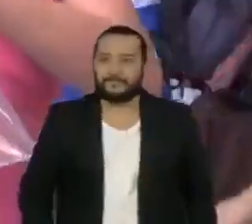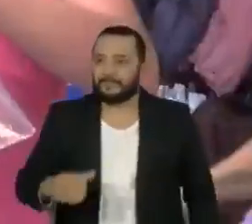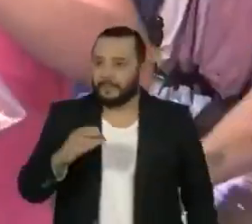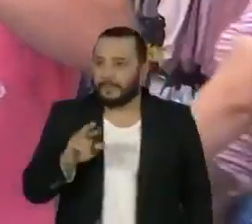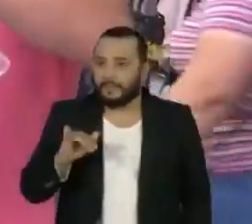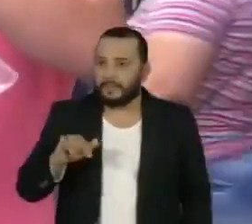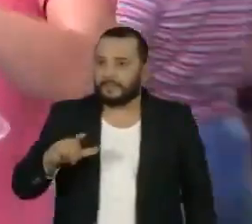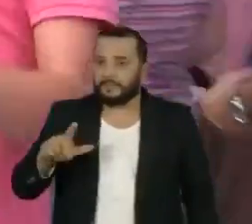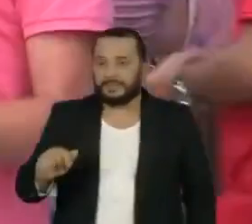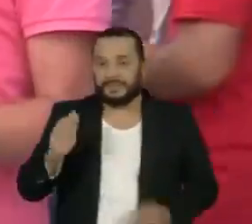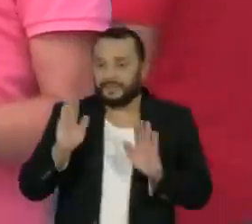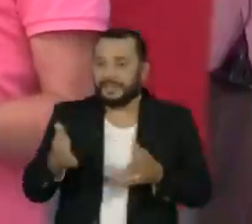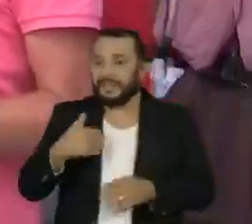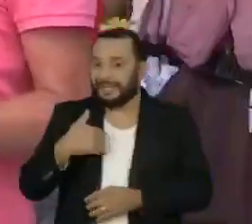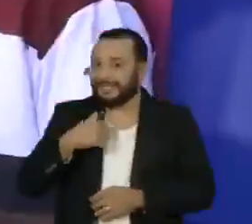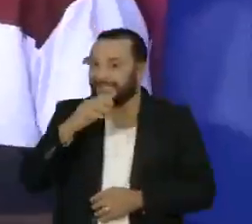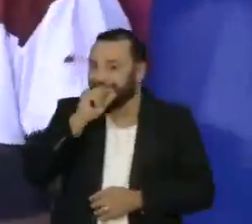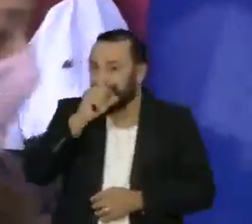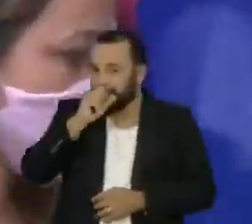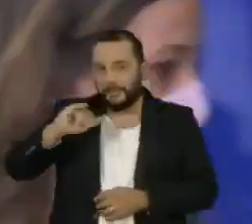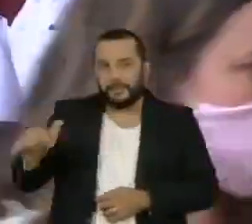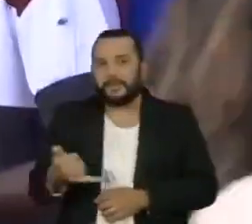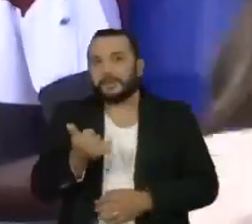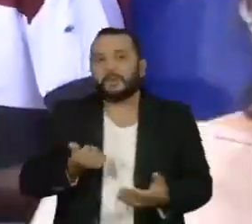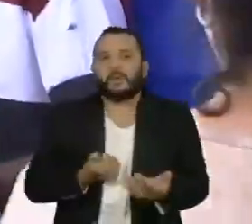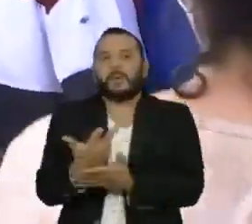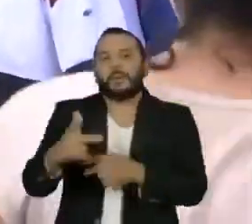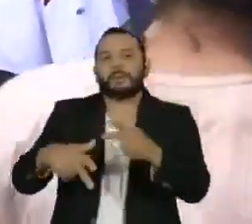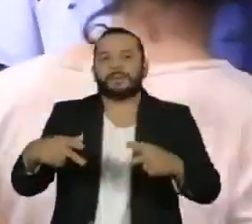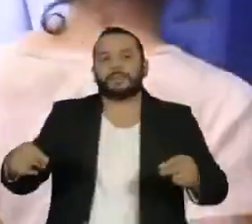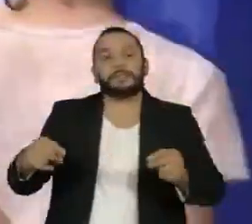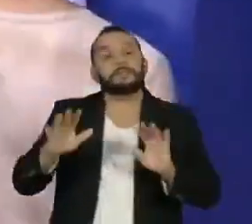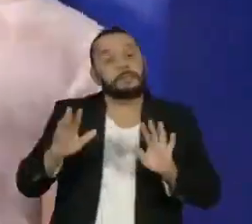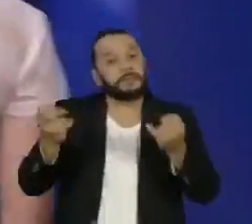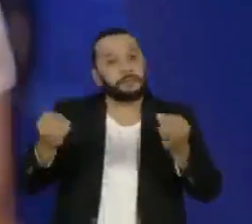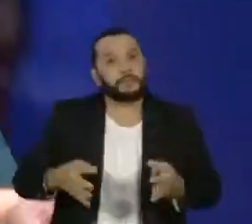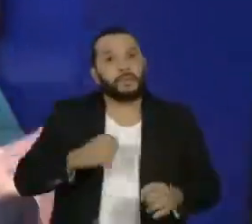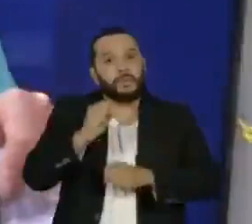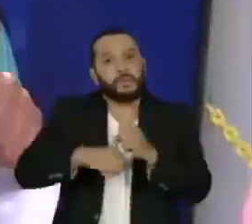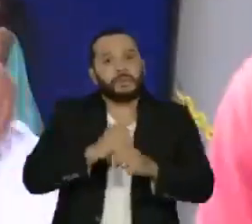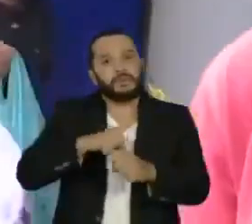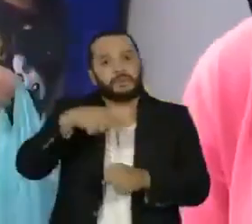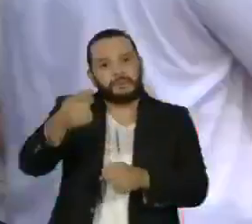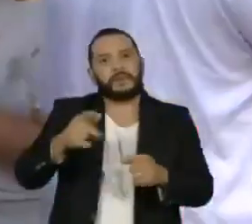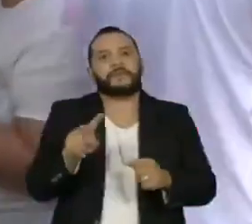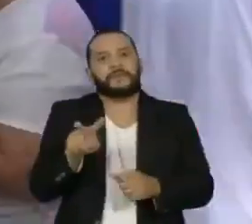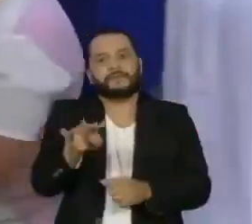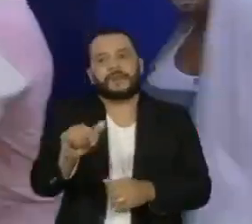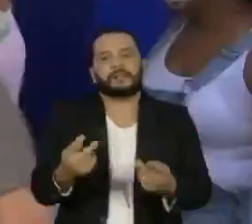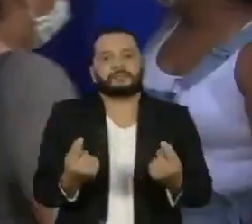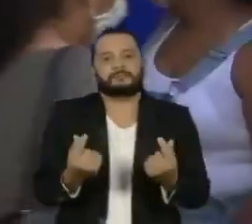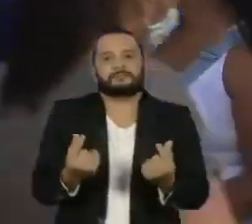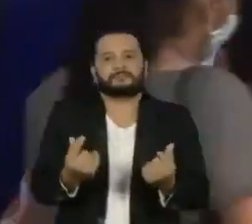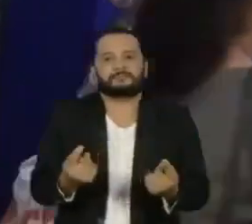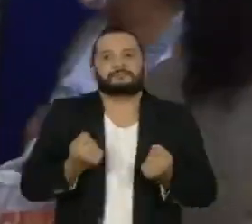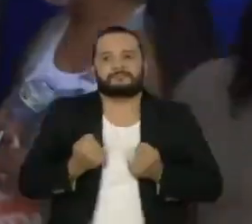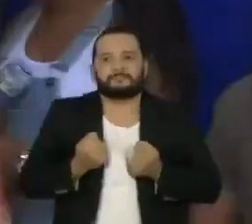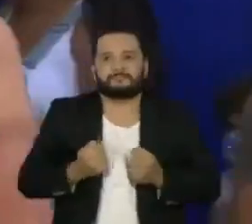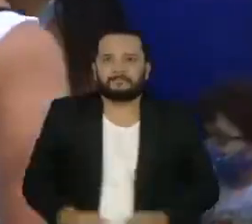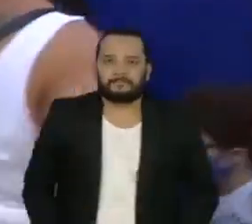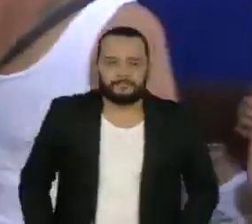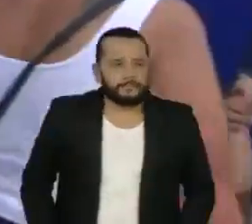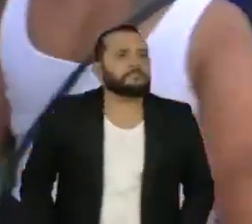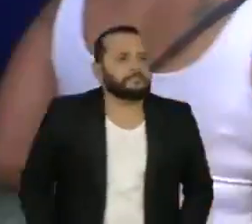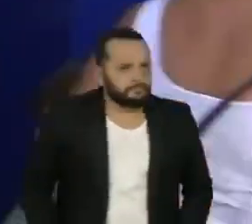aproveitou o sábado para comprar os presentes, mas diz que a partir do ano que vem vai fechar o bolso de vez. Eu antecortei bastante